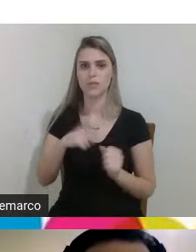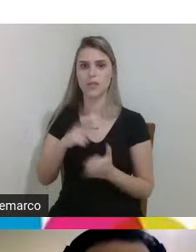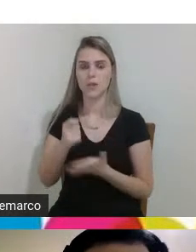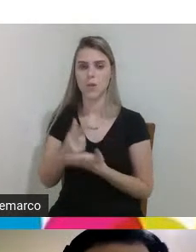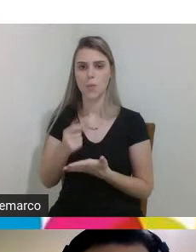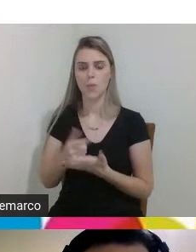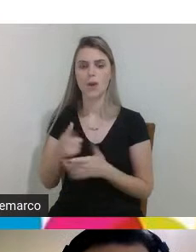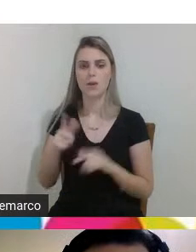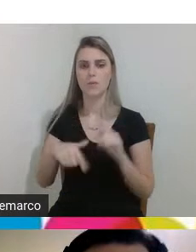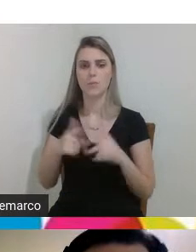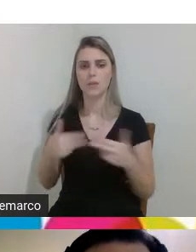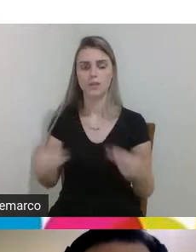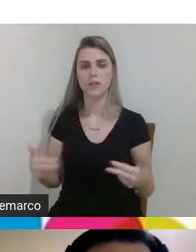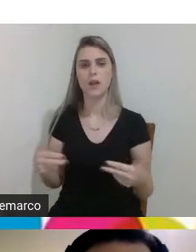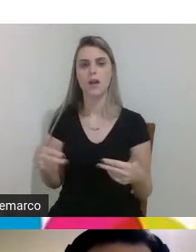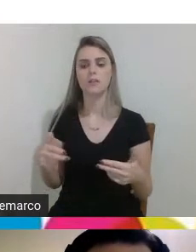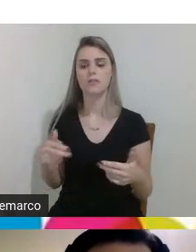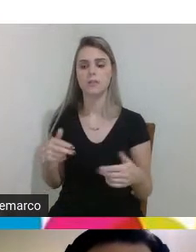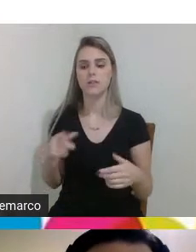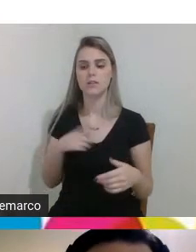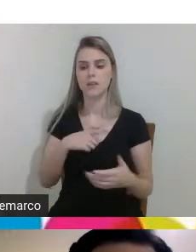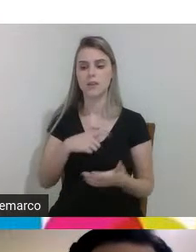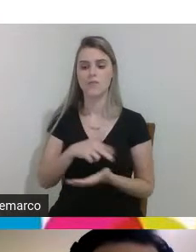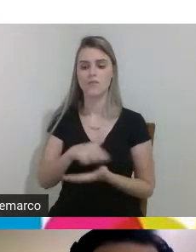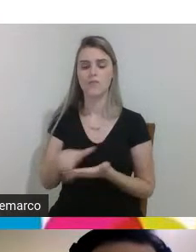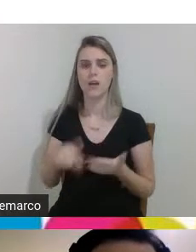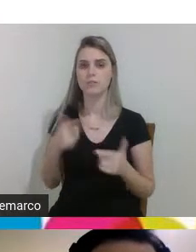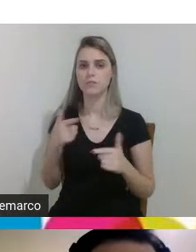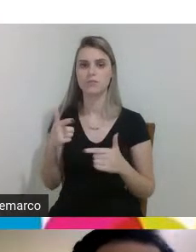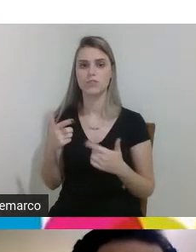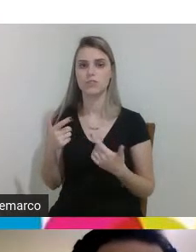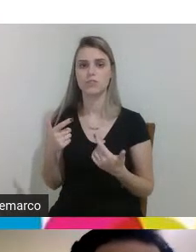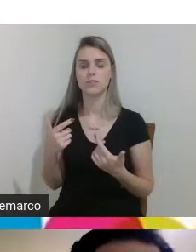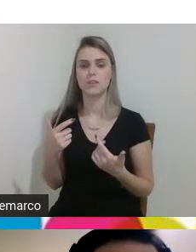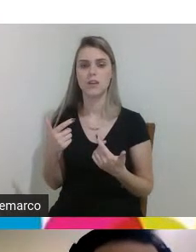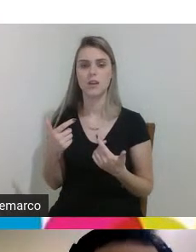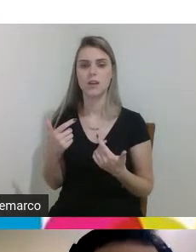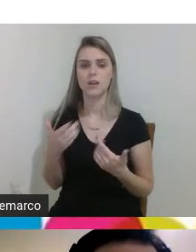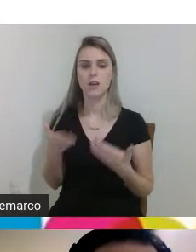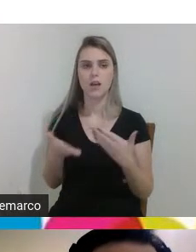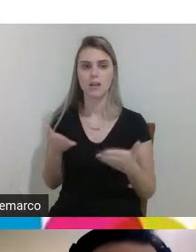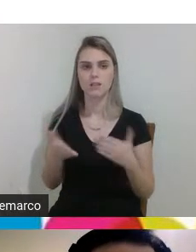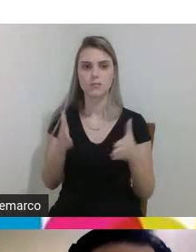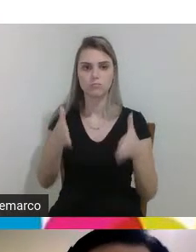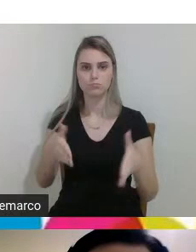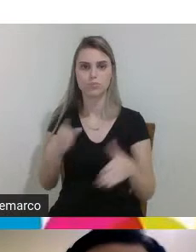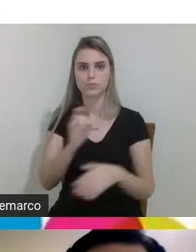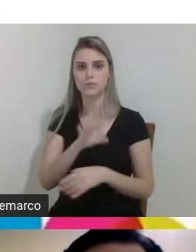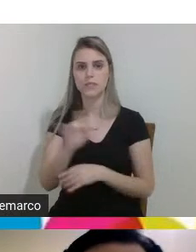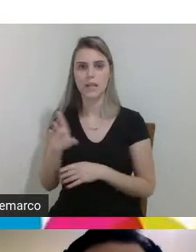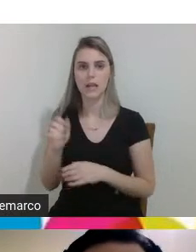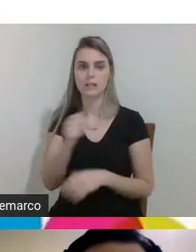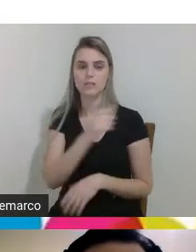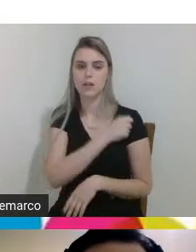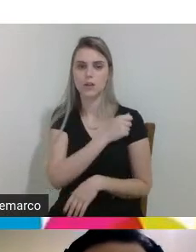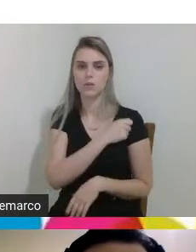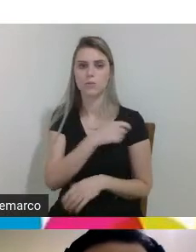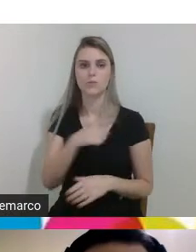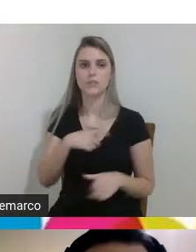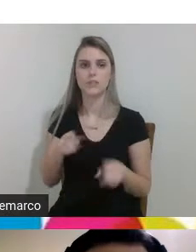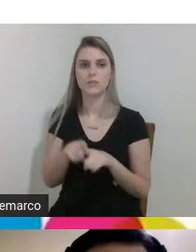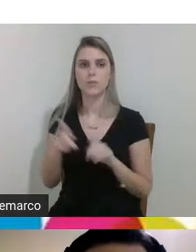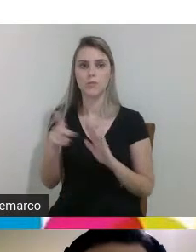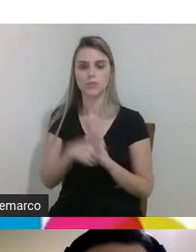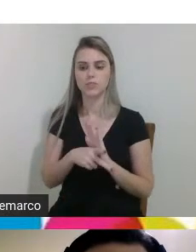produtos muitas não atendiam as especificidades de cada aluno né então através desse projeto